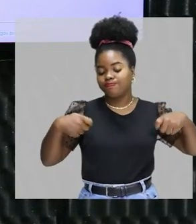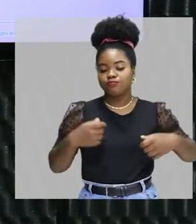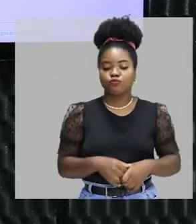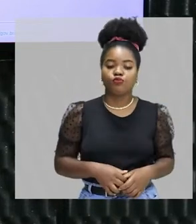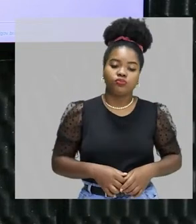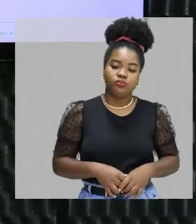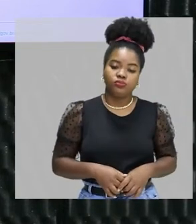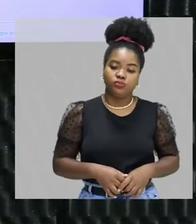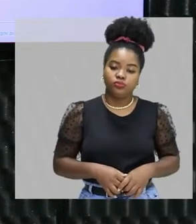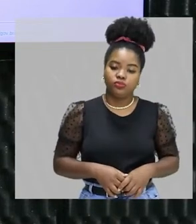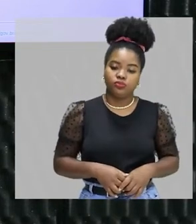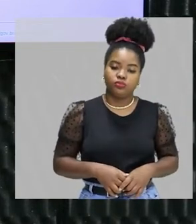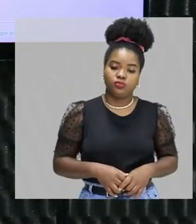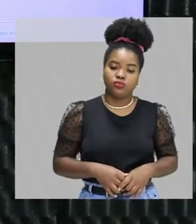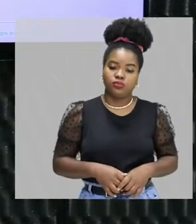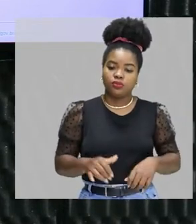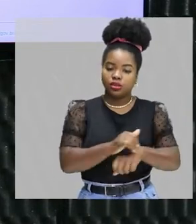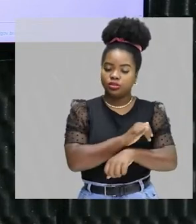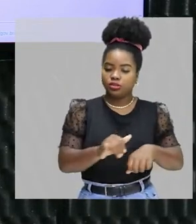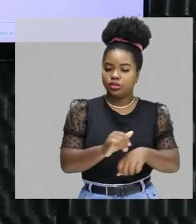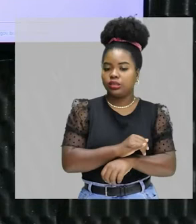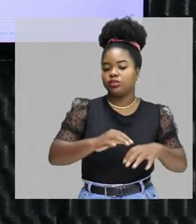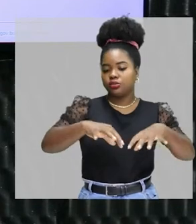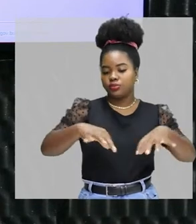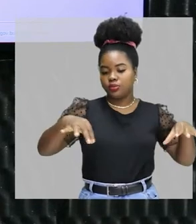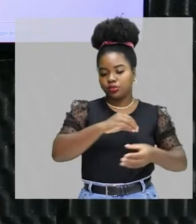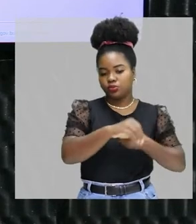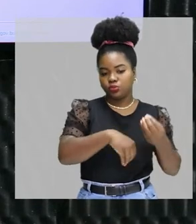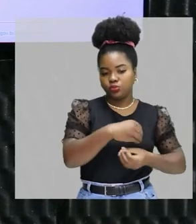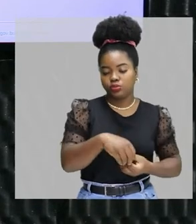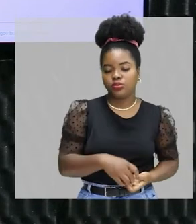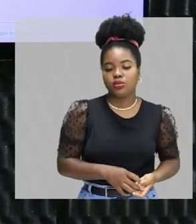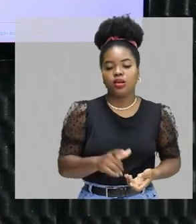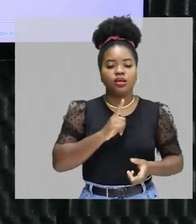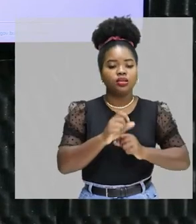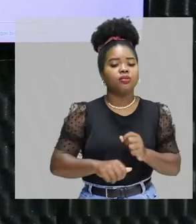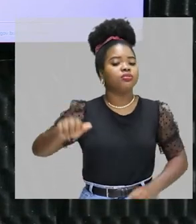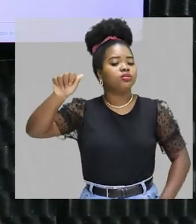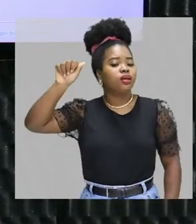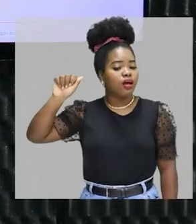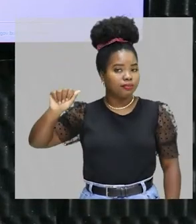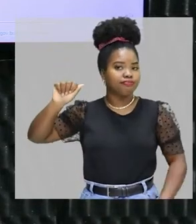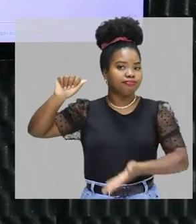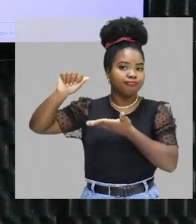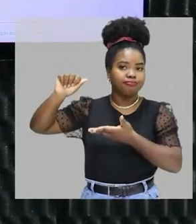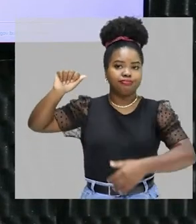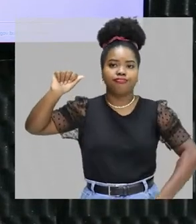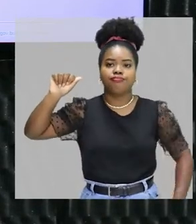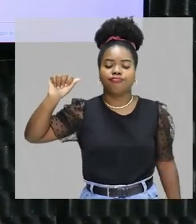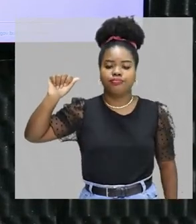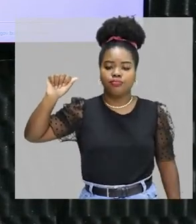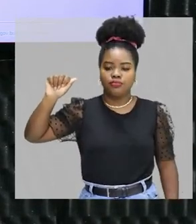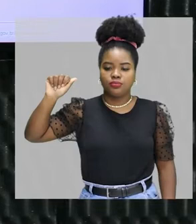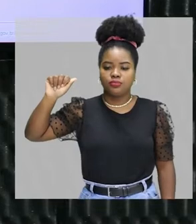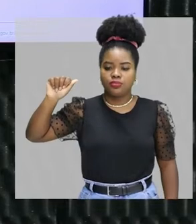Por isso, técnica de separação de misturas. Nós temos as seguintes alternativas, turminha. Evaporar o